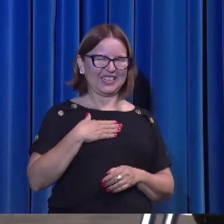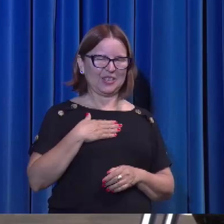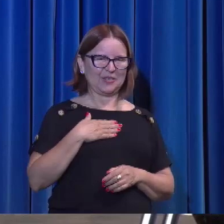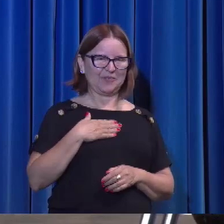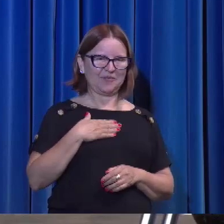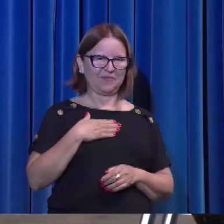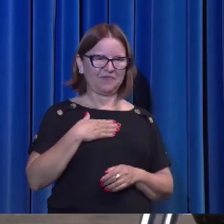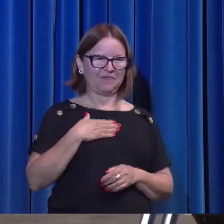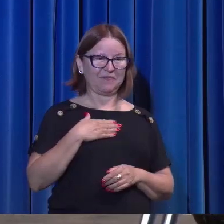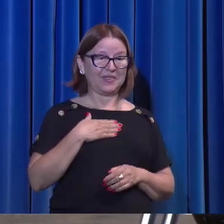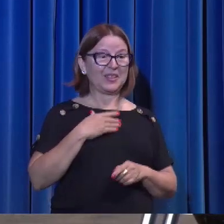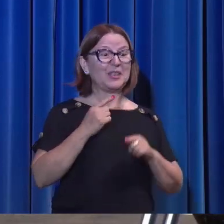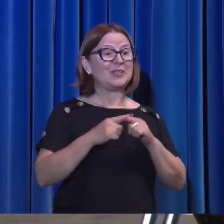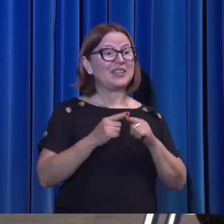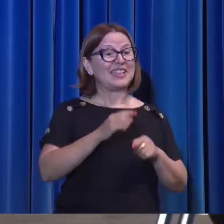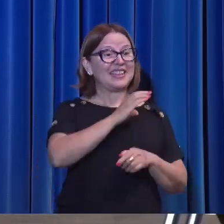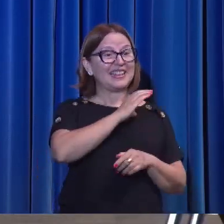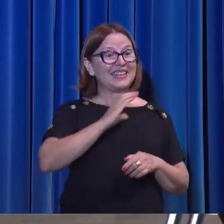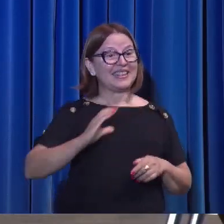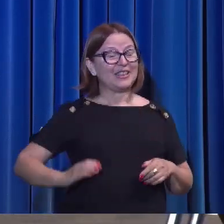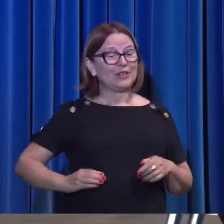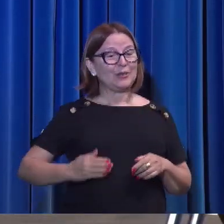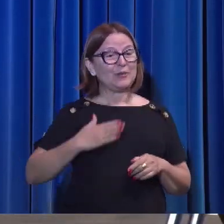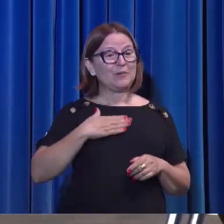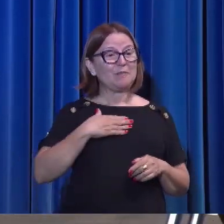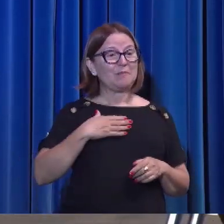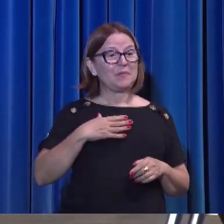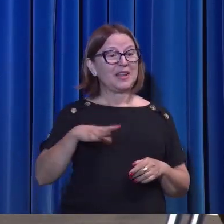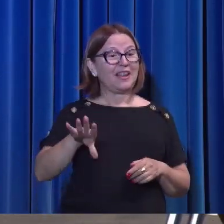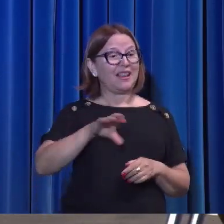Porque Cristo me amou primeiro.